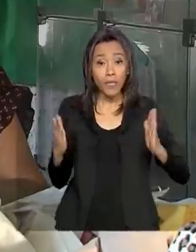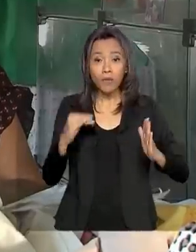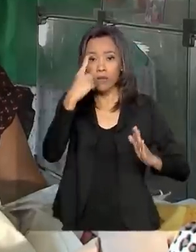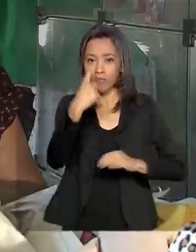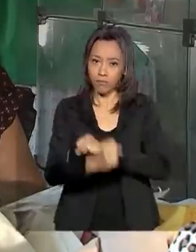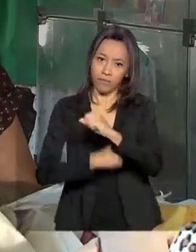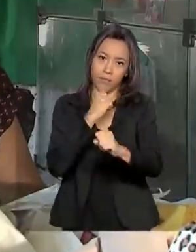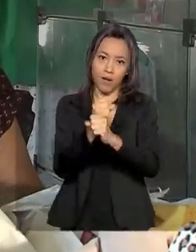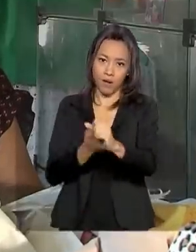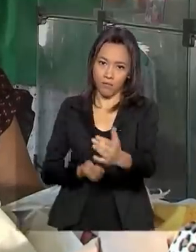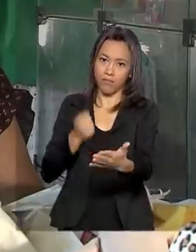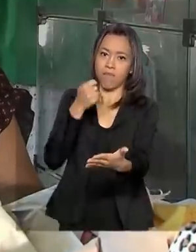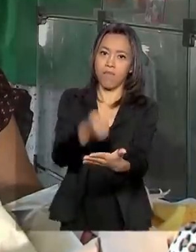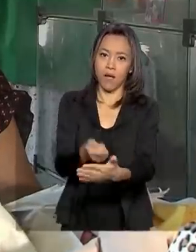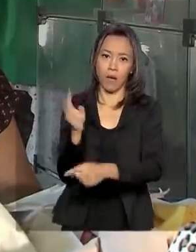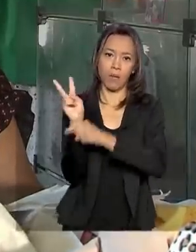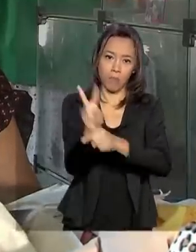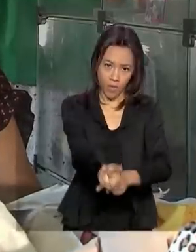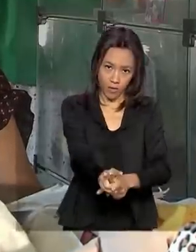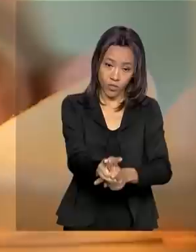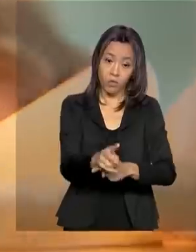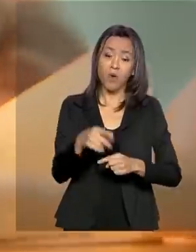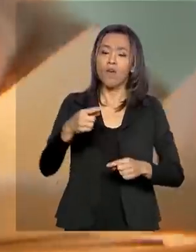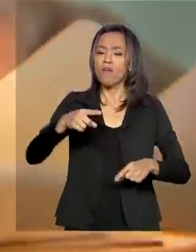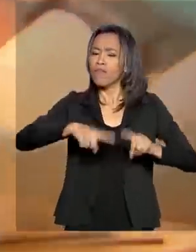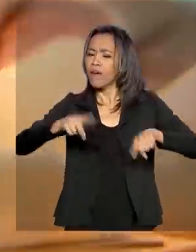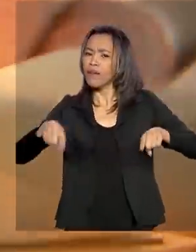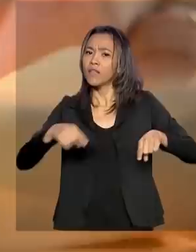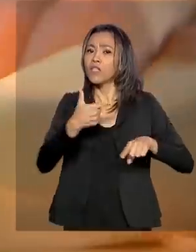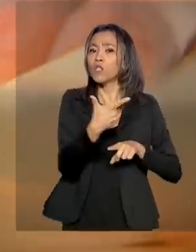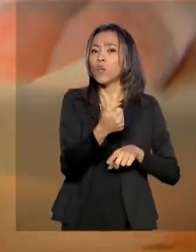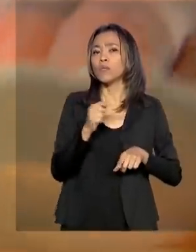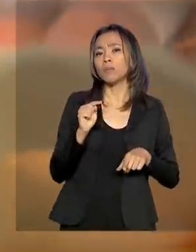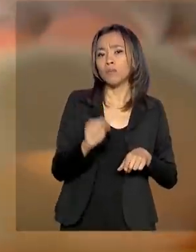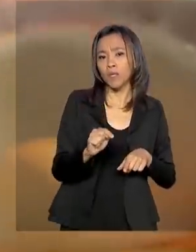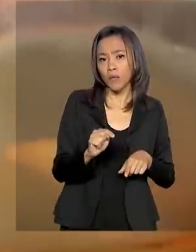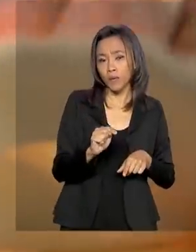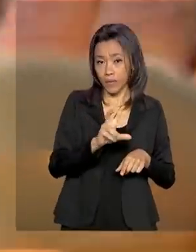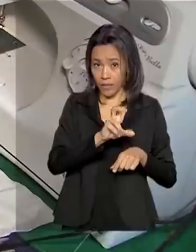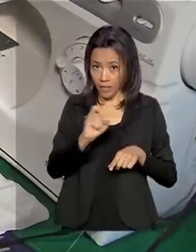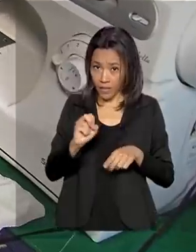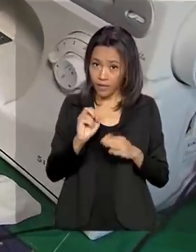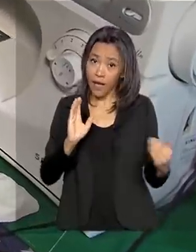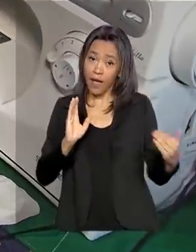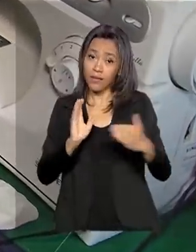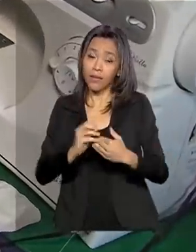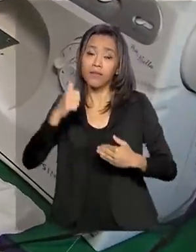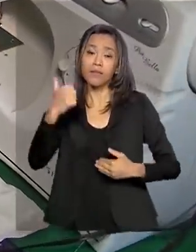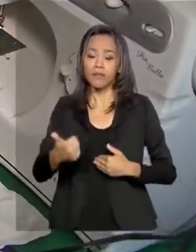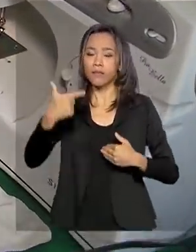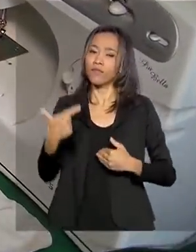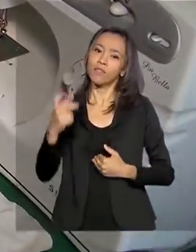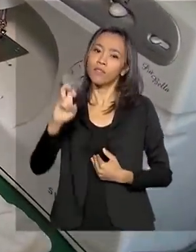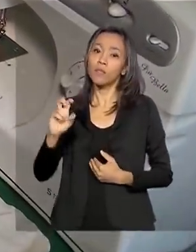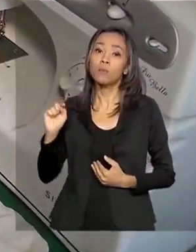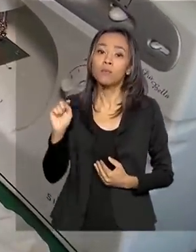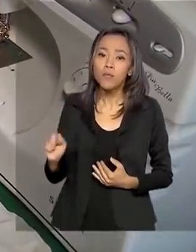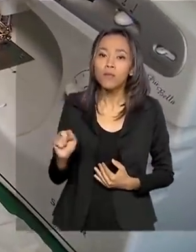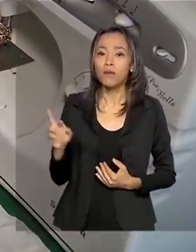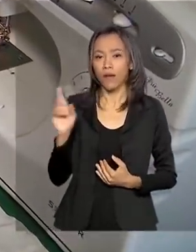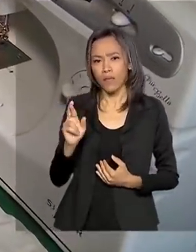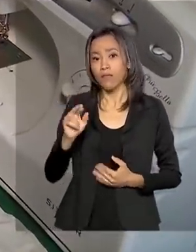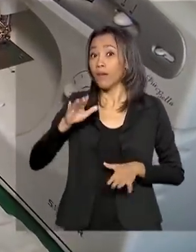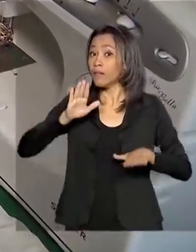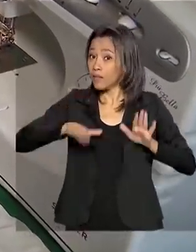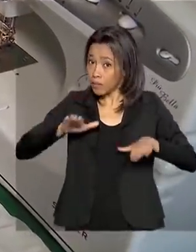Os valores do empréstimo variam de R$ 12.500 a R 125.000, de acordo